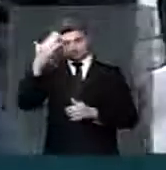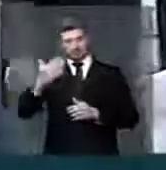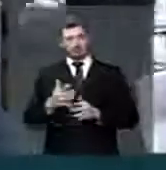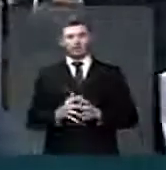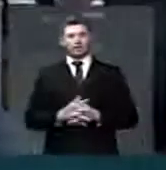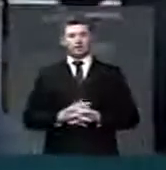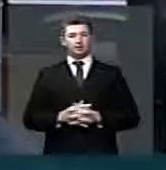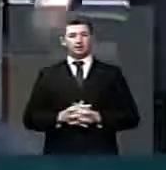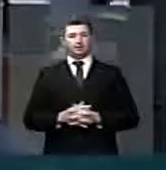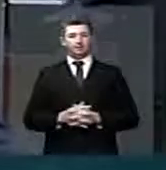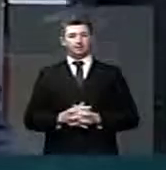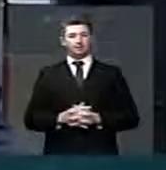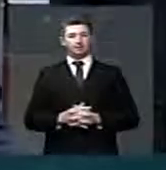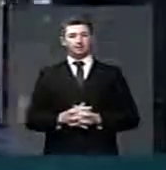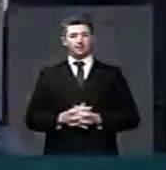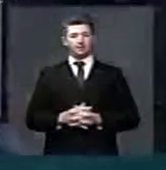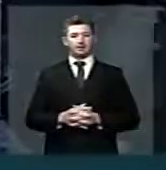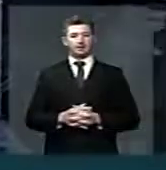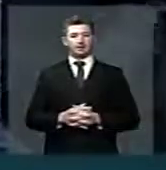Mais leia.